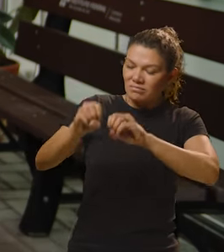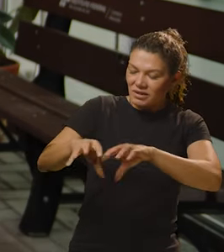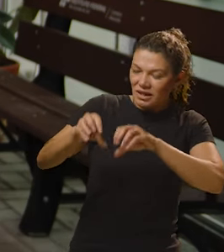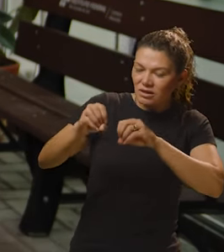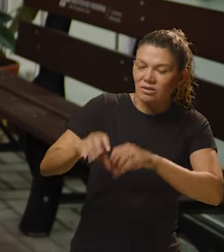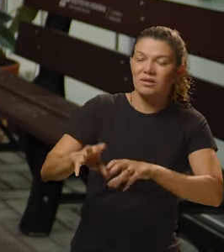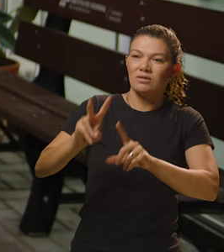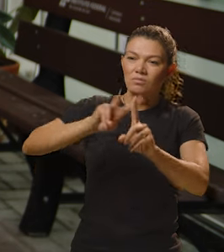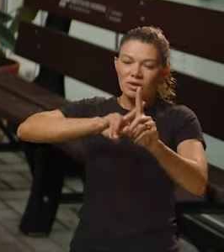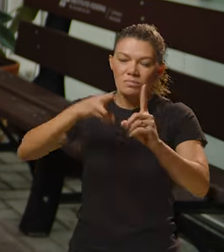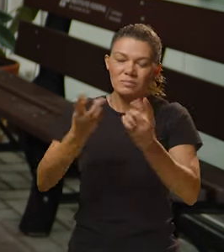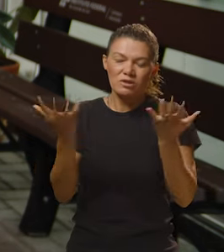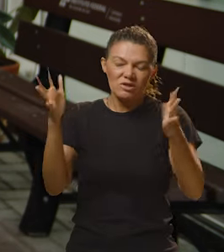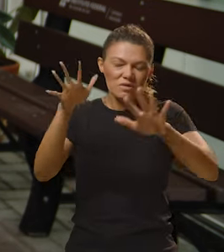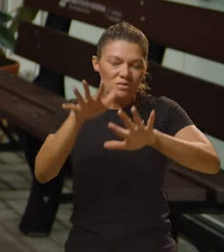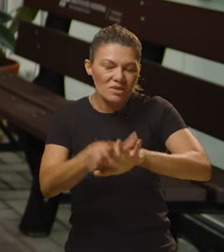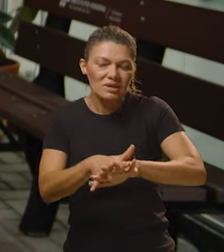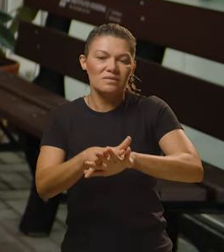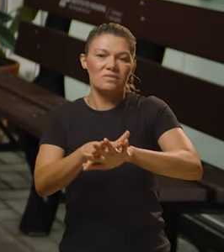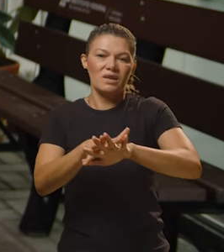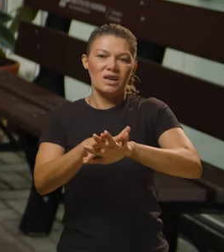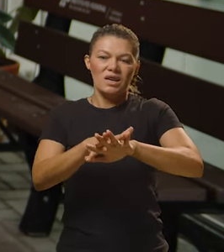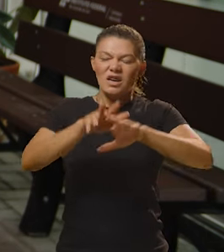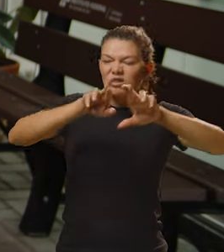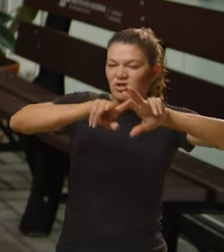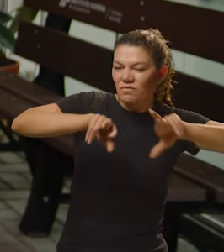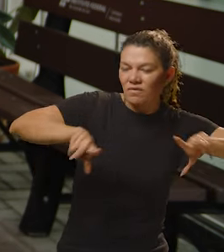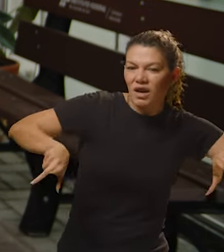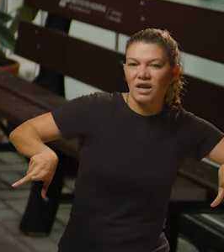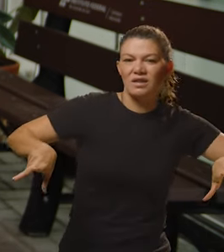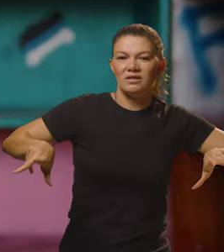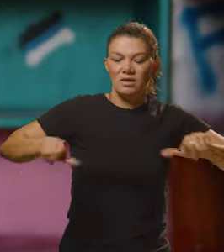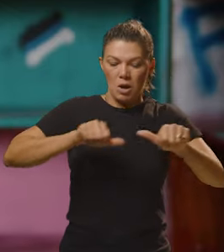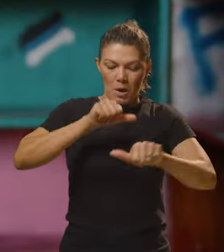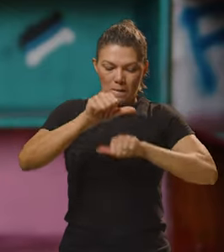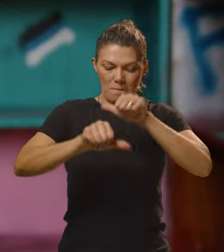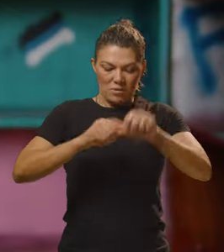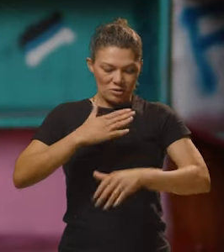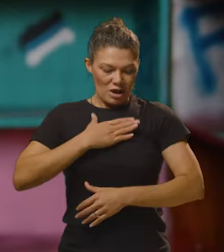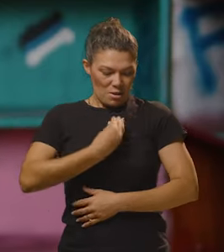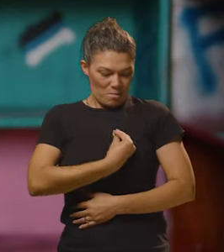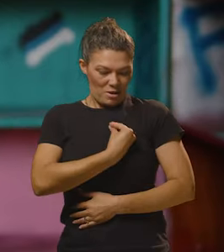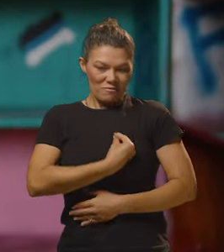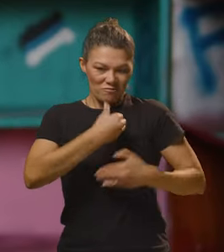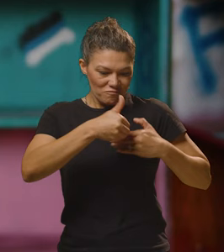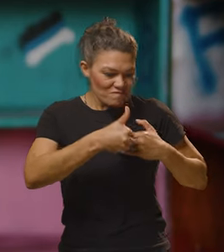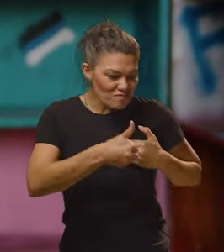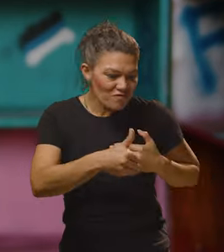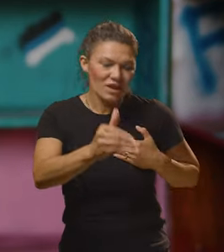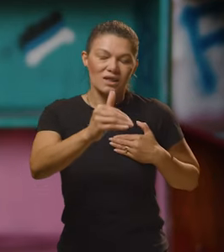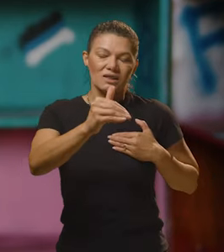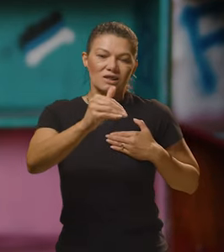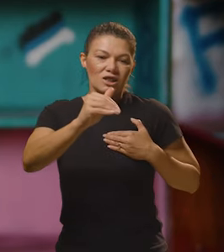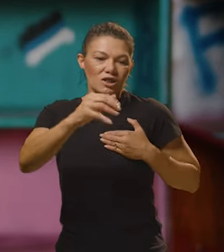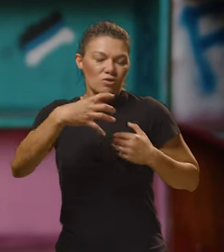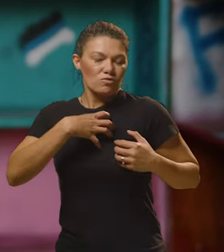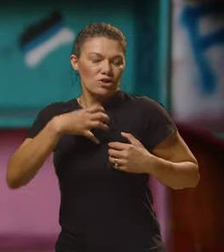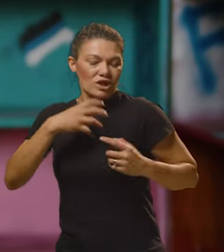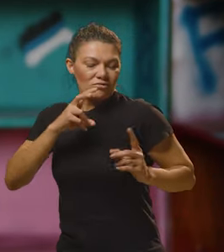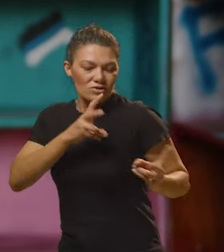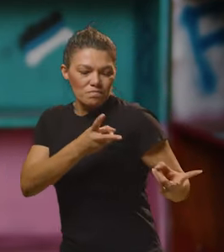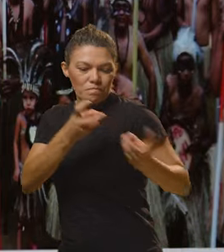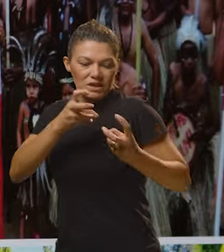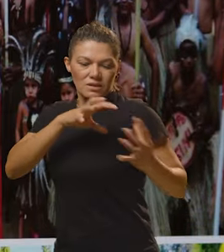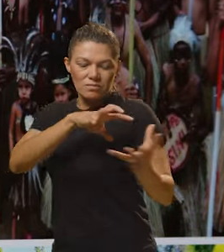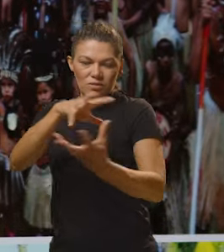da educação, numa perspectiva inclusiva, diversa, mudou a minha vida, né? Mudou a minha forma de